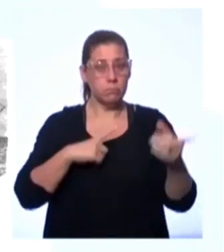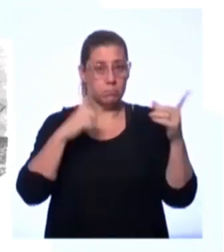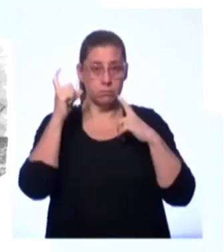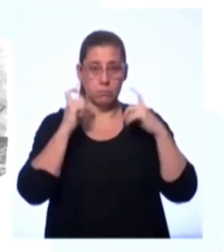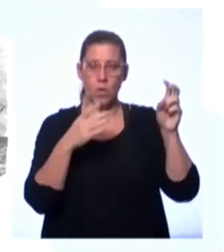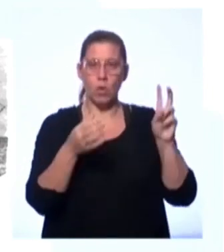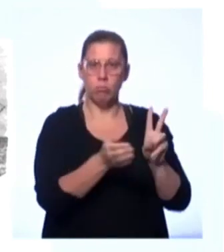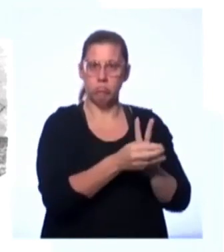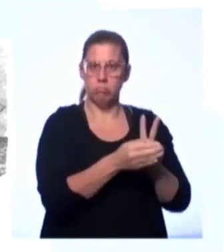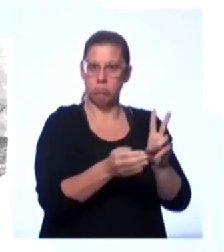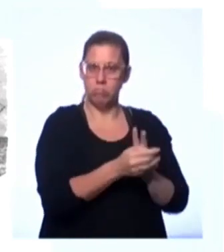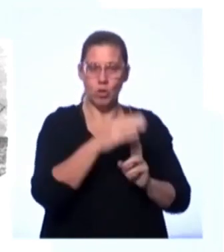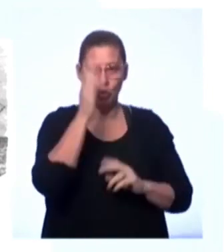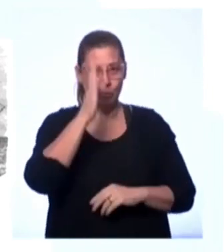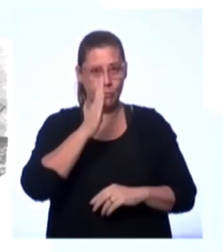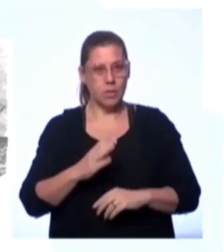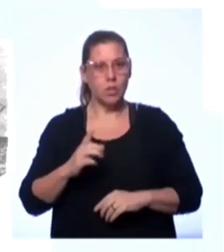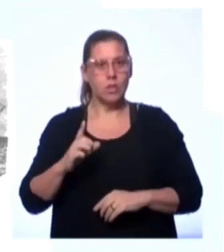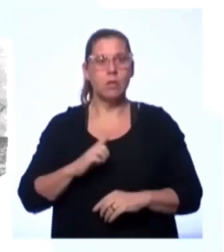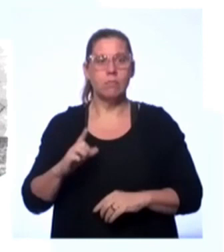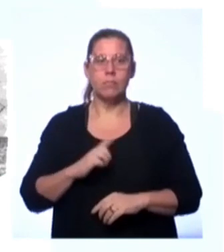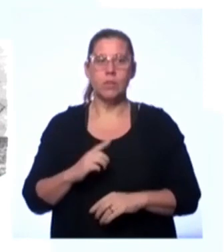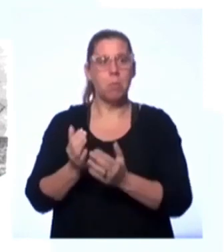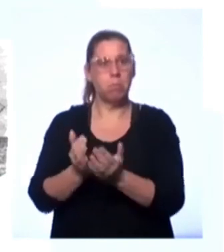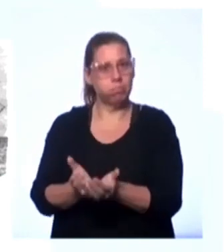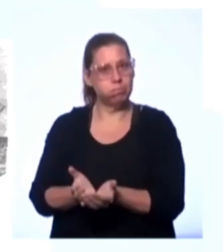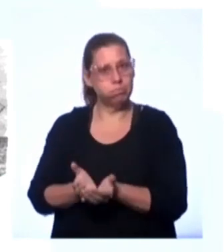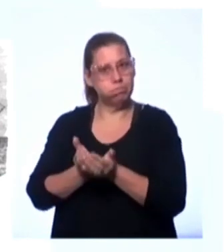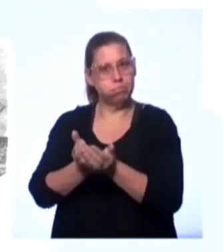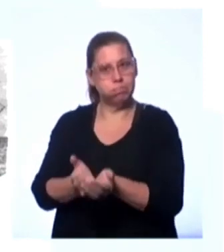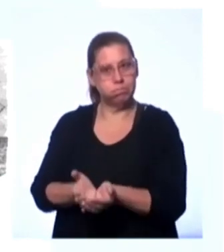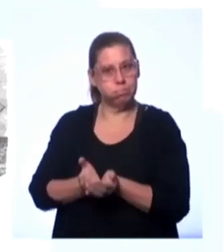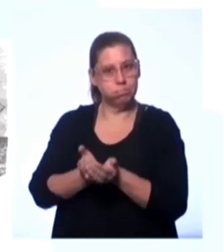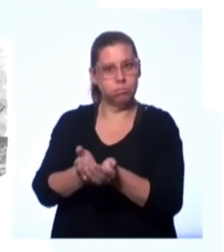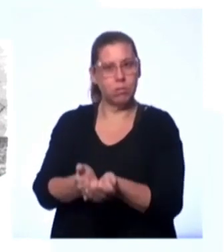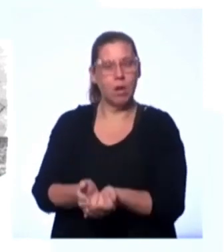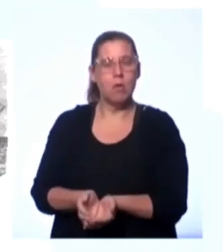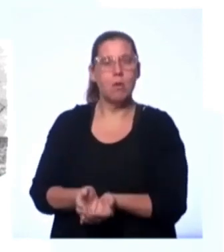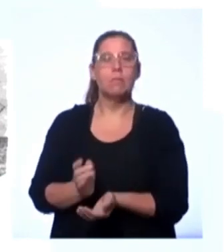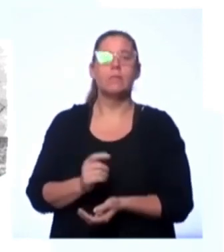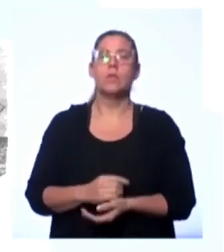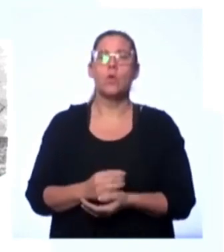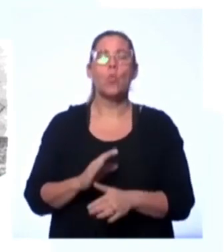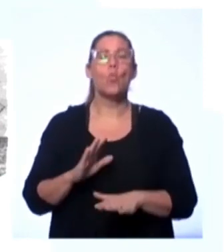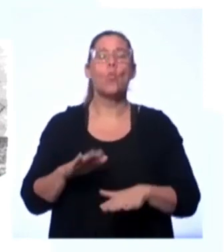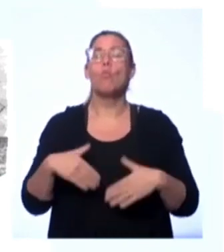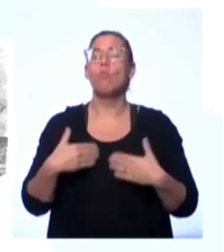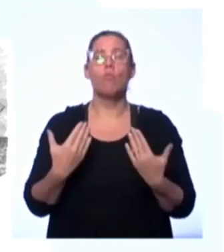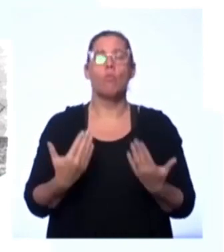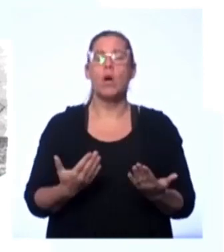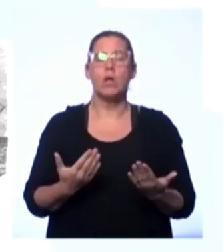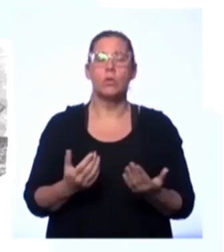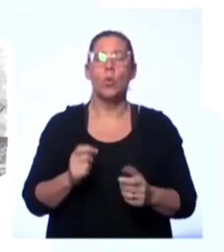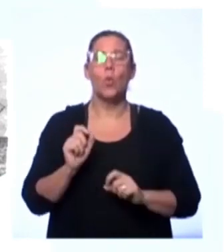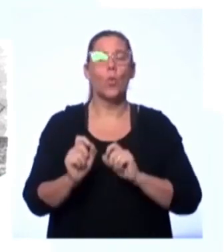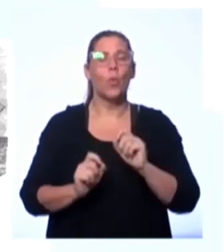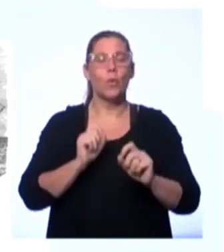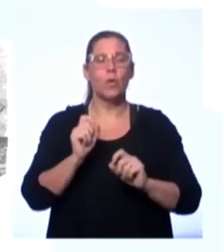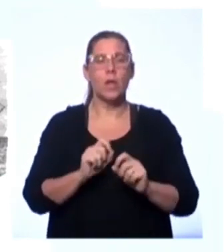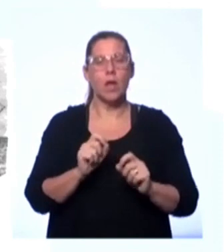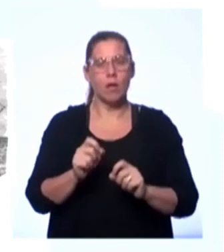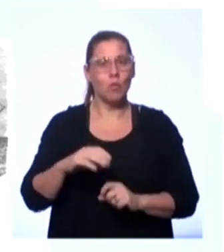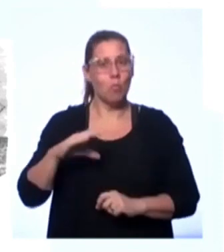brasileiro, e nós temos uma caravela que representa essa chegada aqui, essa chegada dos